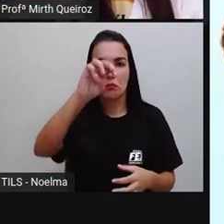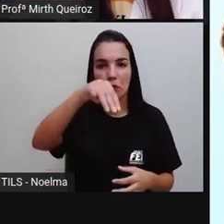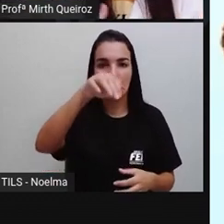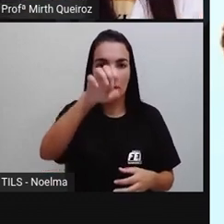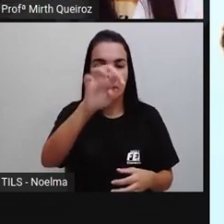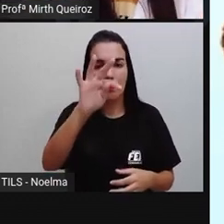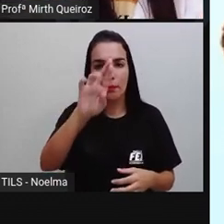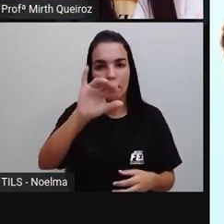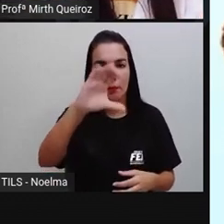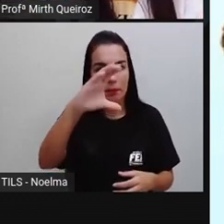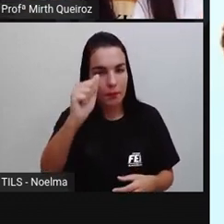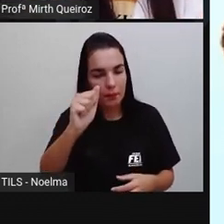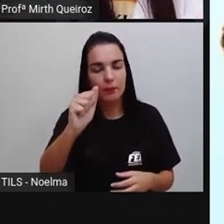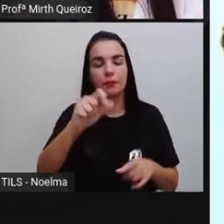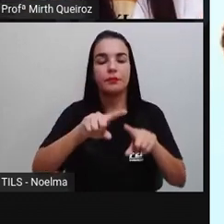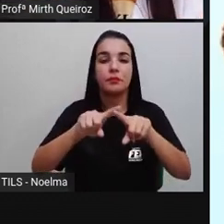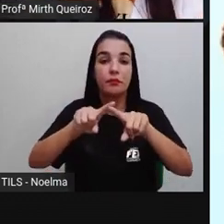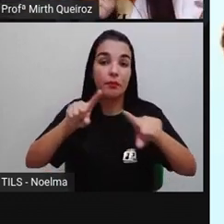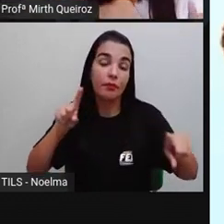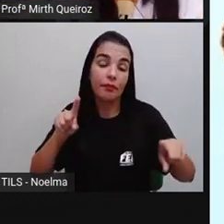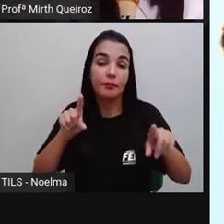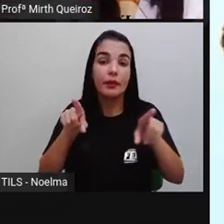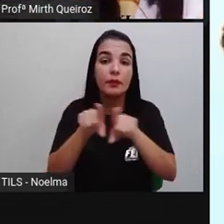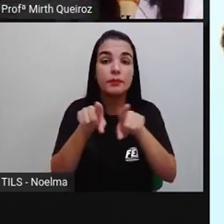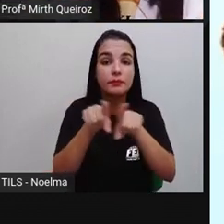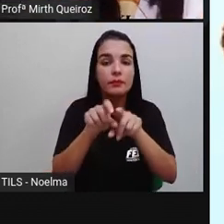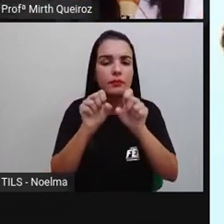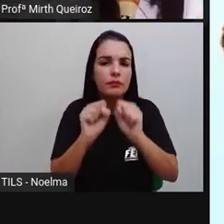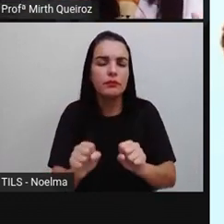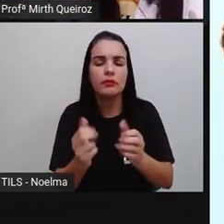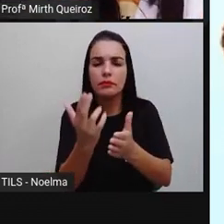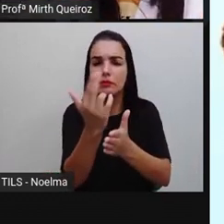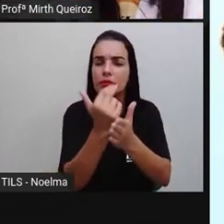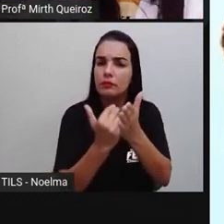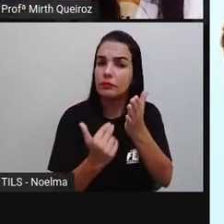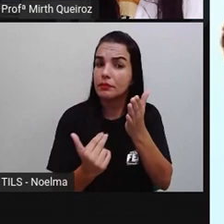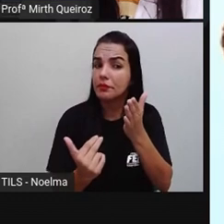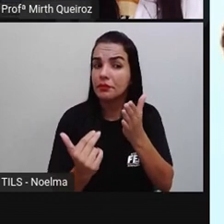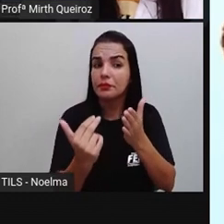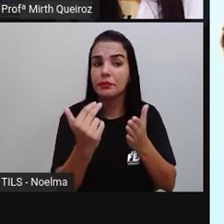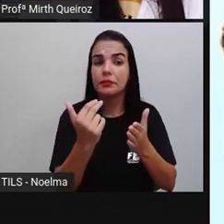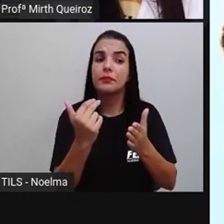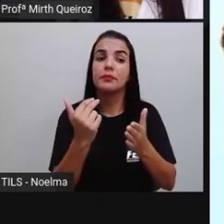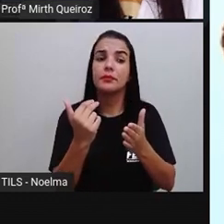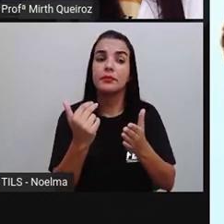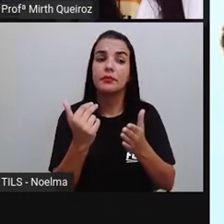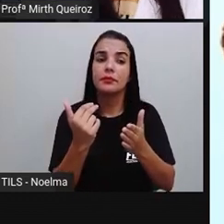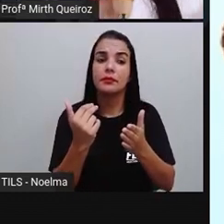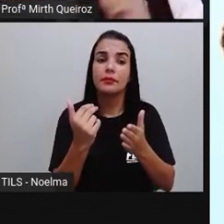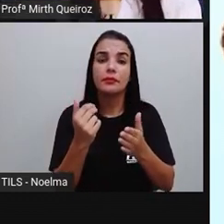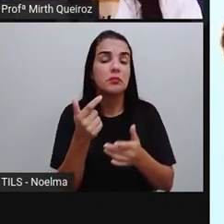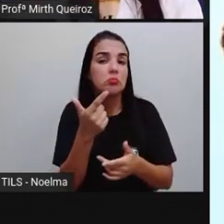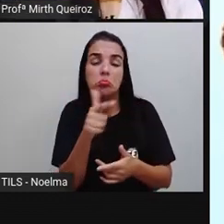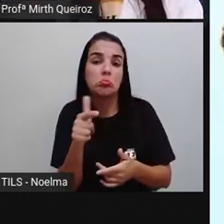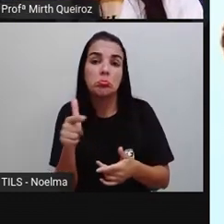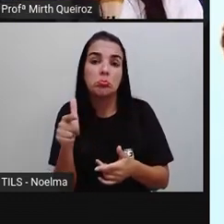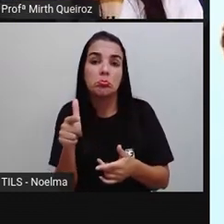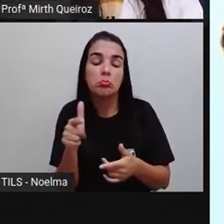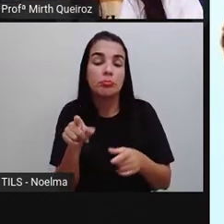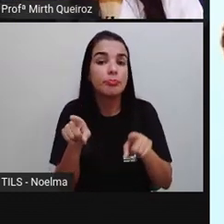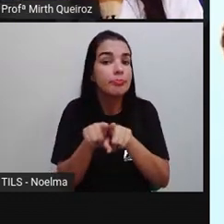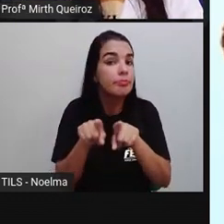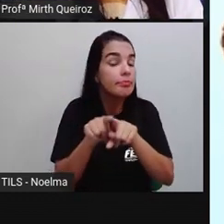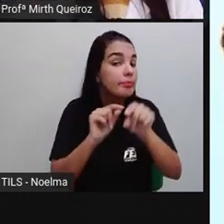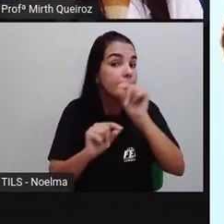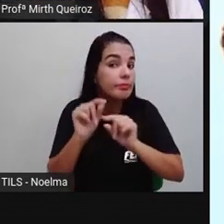figura plana, porém, uma figura geométrica, uma forma geométrica, pode ser que não seja um polígono.